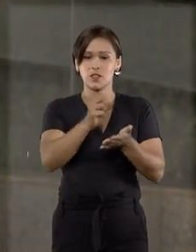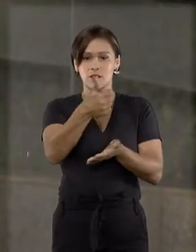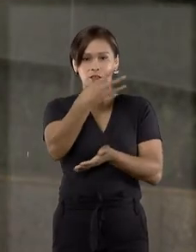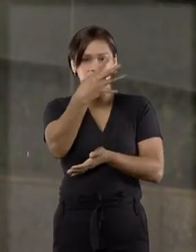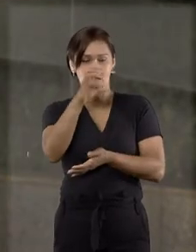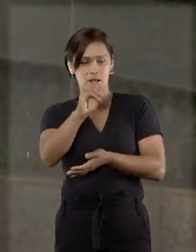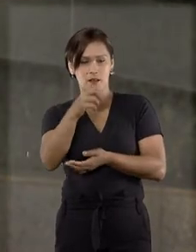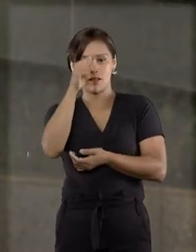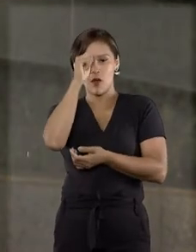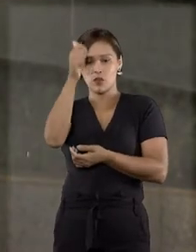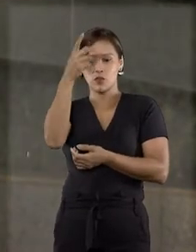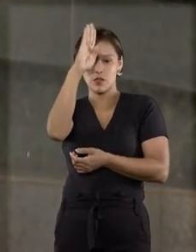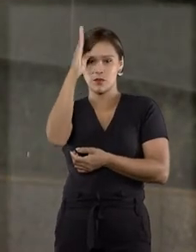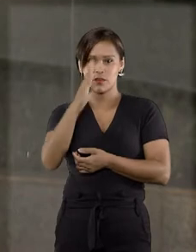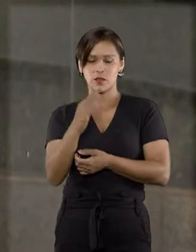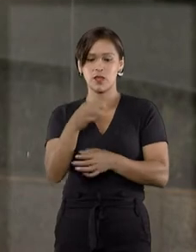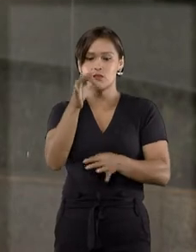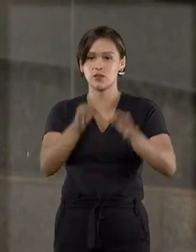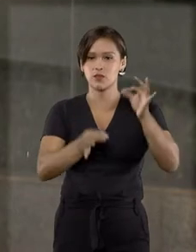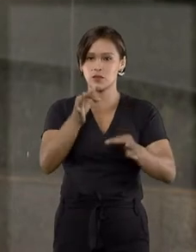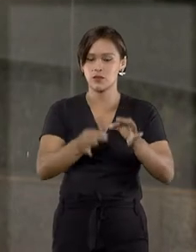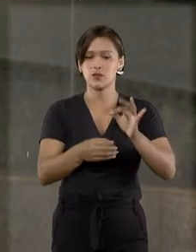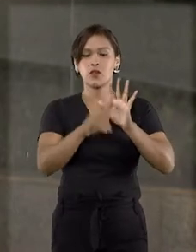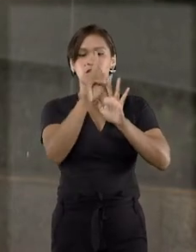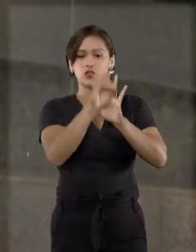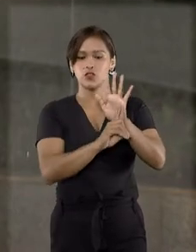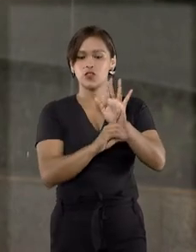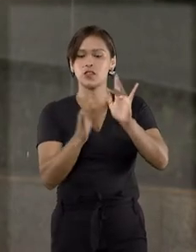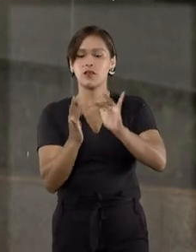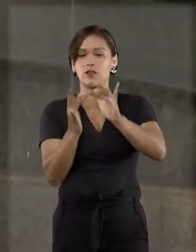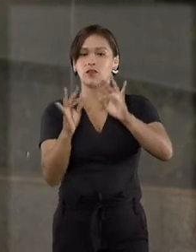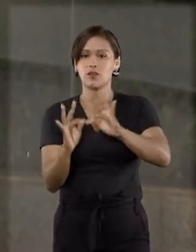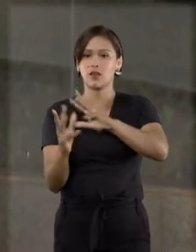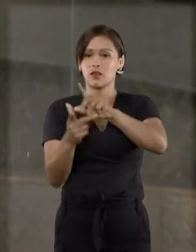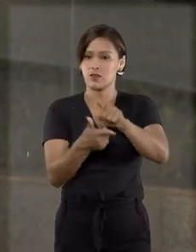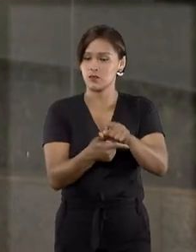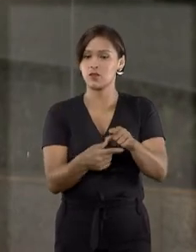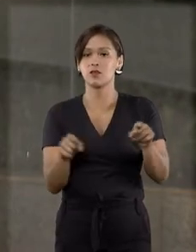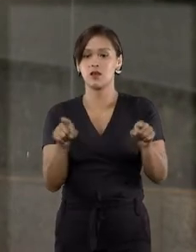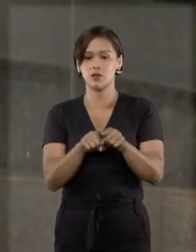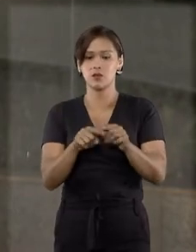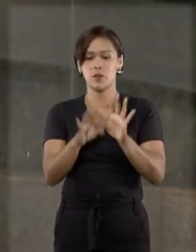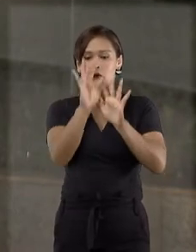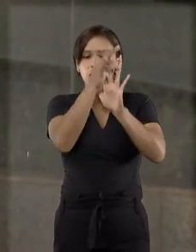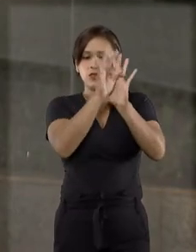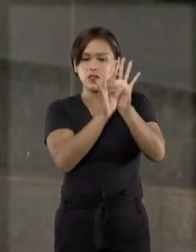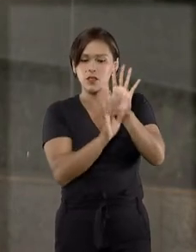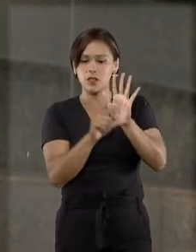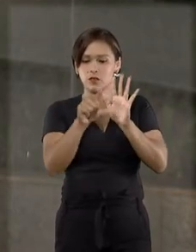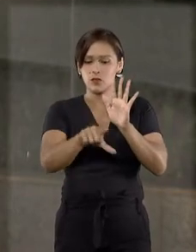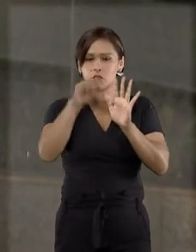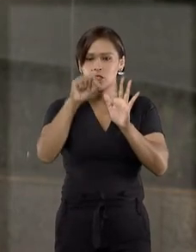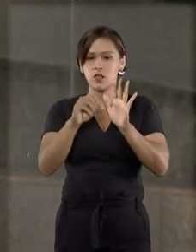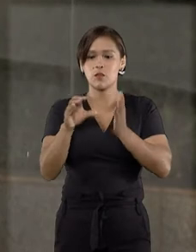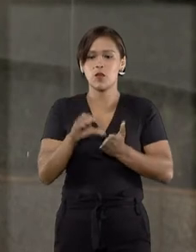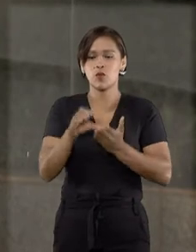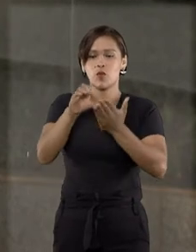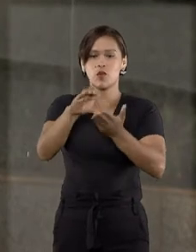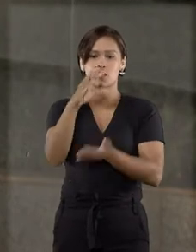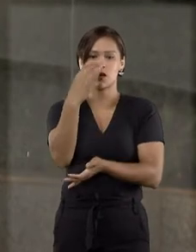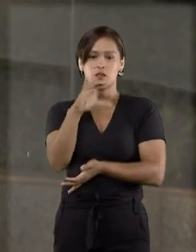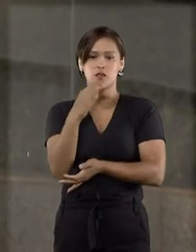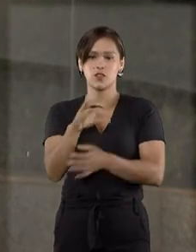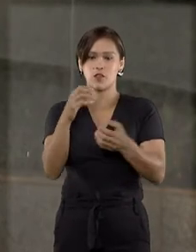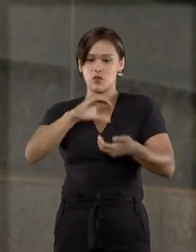autores brasileiros, juristas com atuação no direito internacional dos direitos humanos. Os textos foram escolhidos pelo Conselho